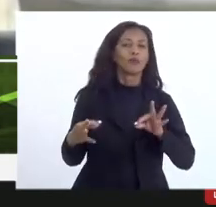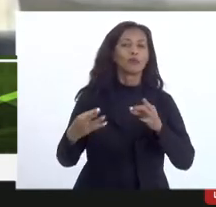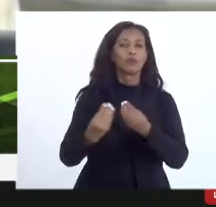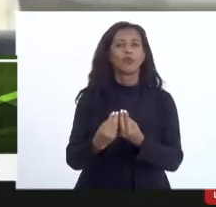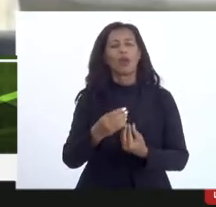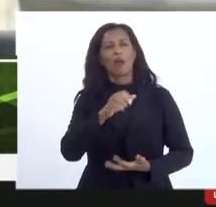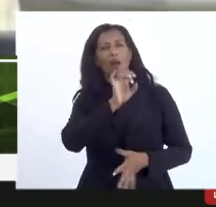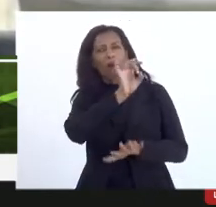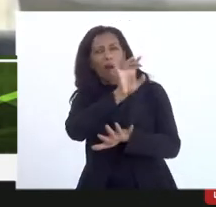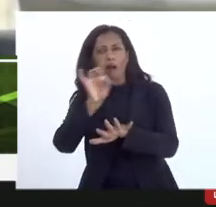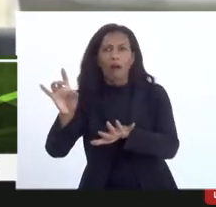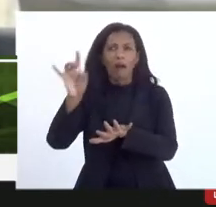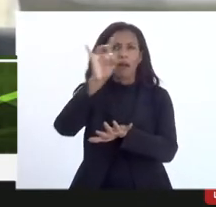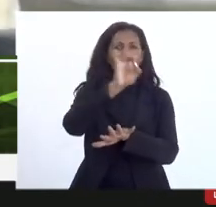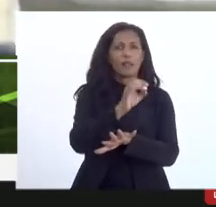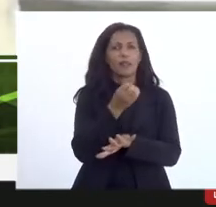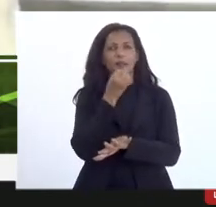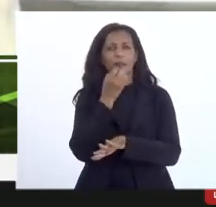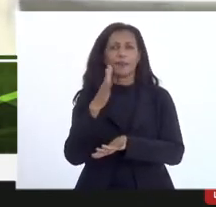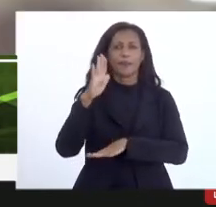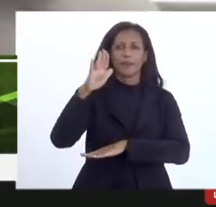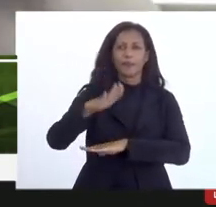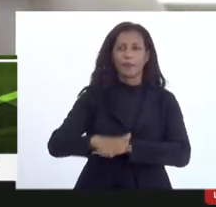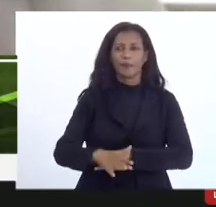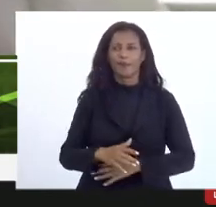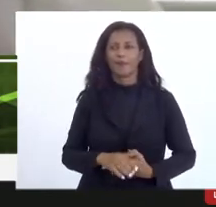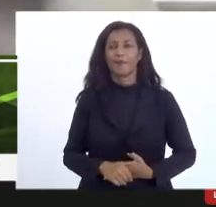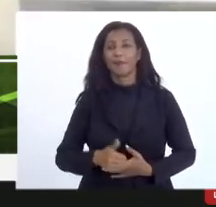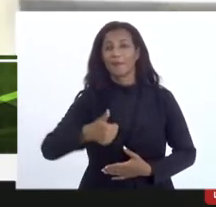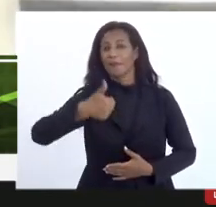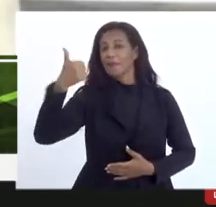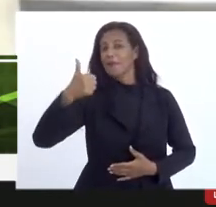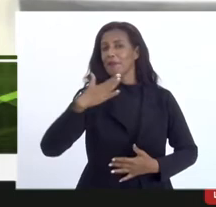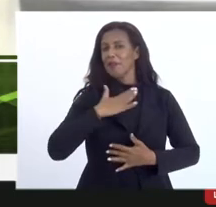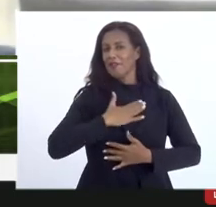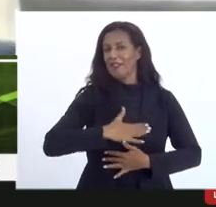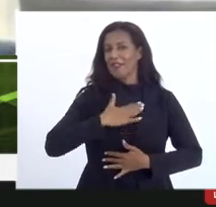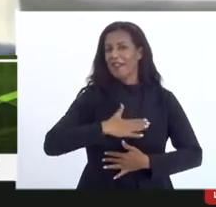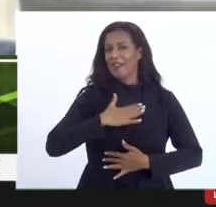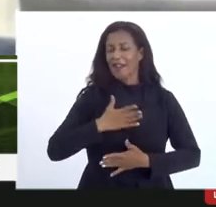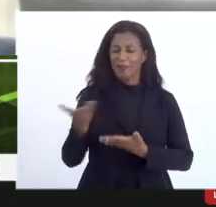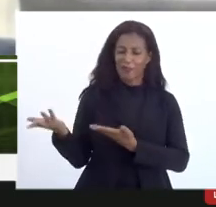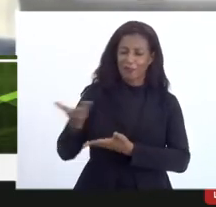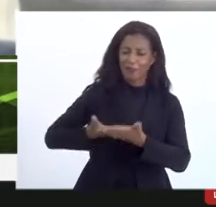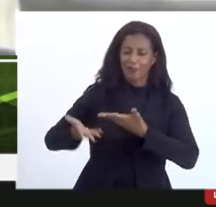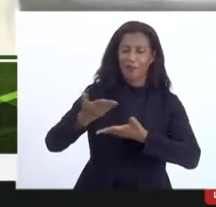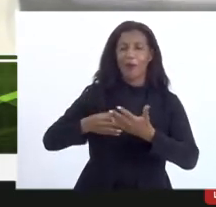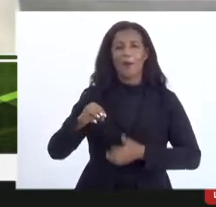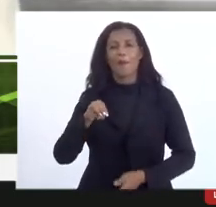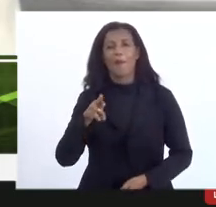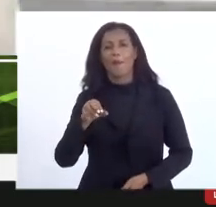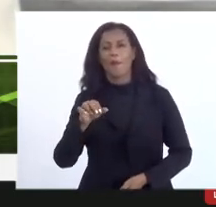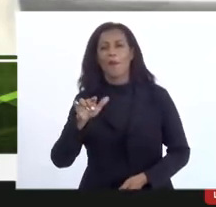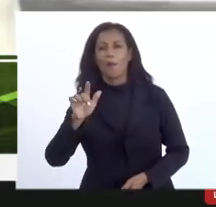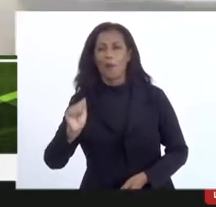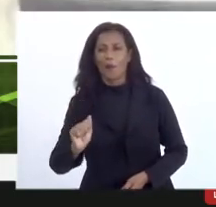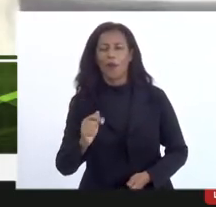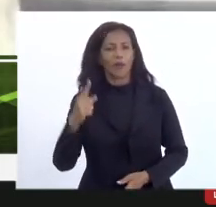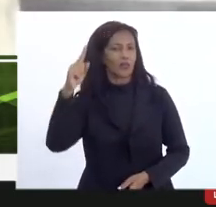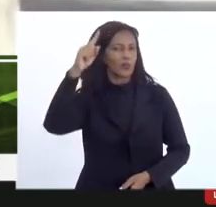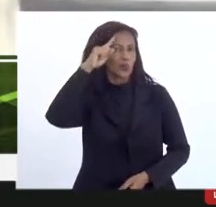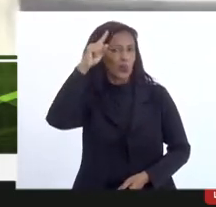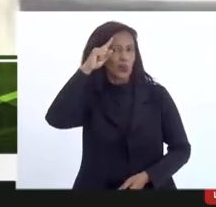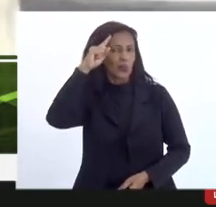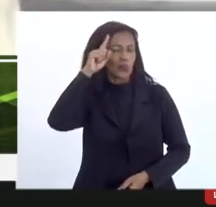Álvaro Morgana Nele e Mink fica tranquilo porque Morgana é uma grande parte da gente está discutindo políticas e culturas diariamente